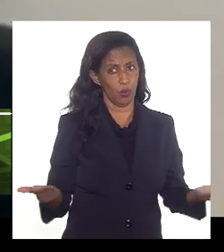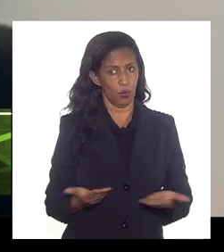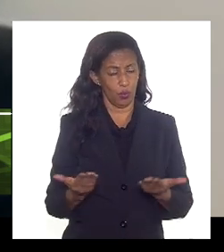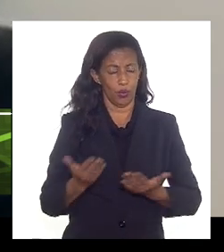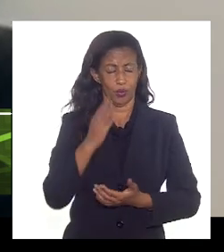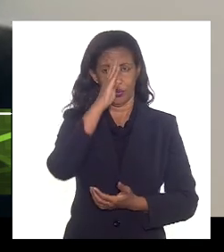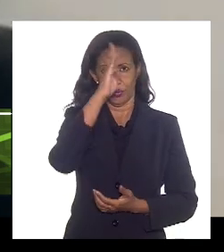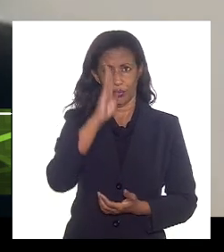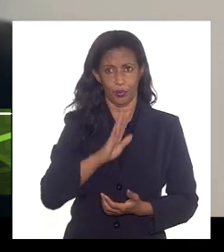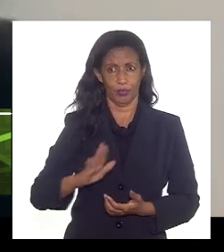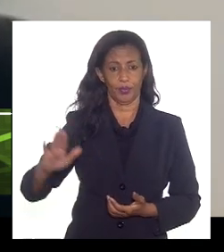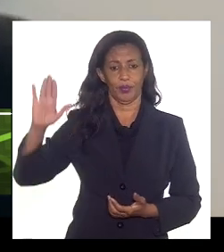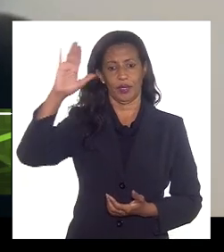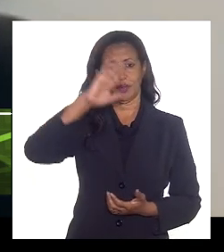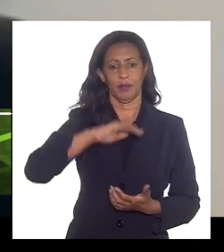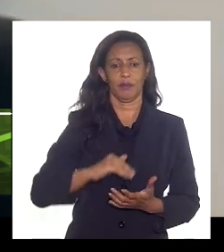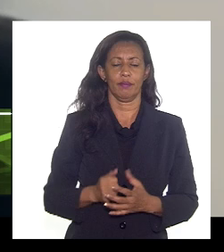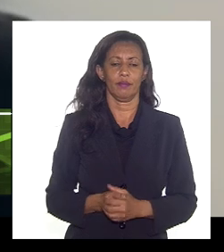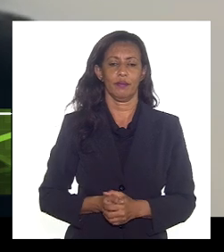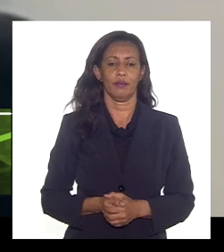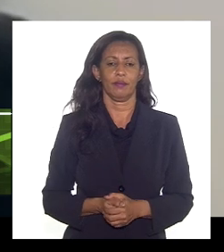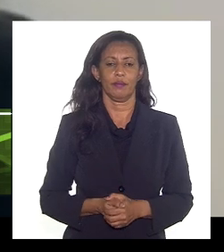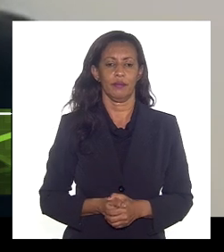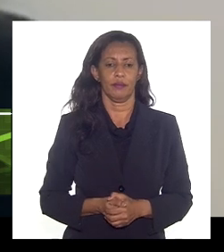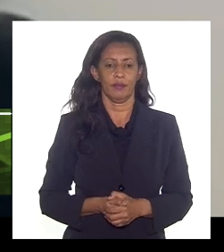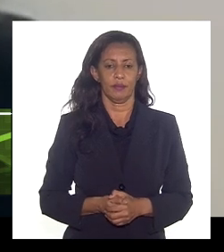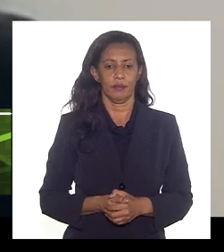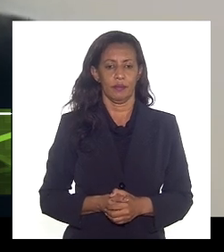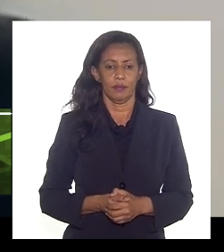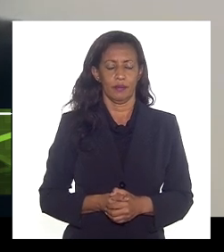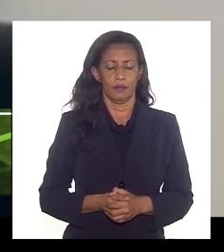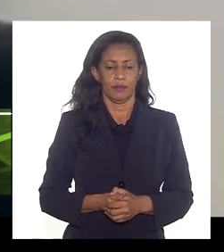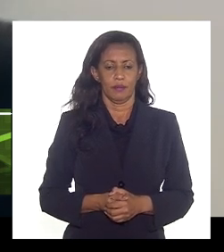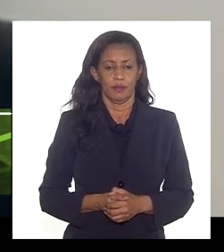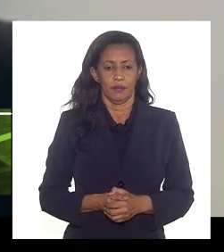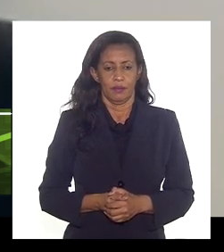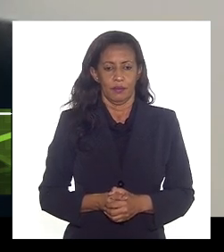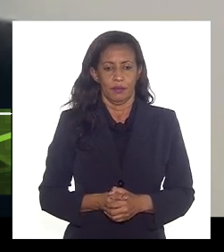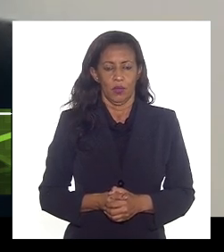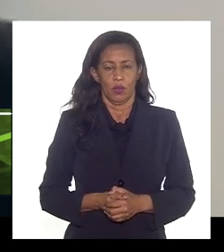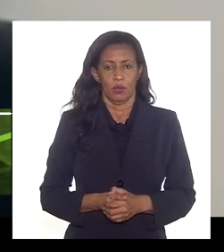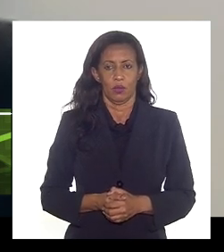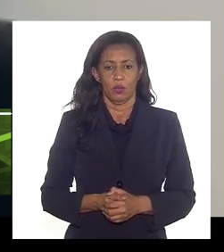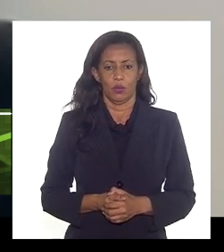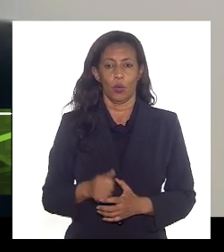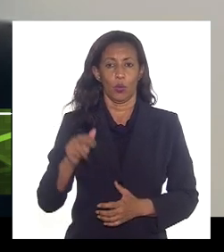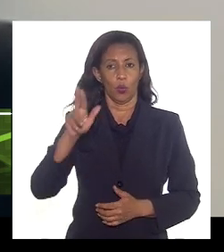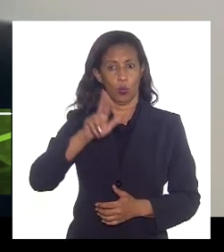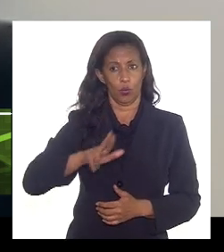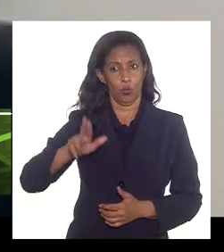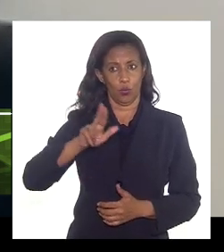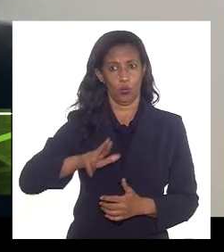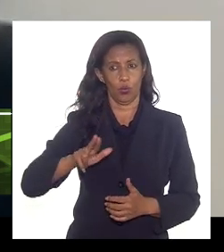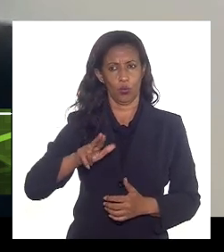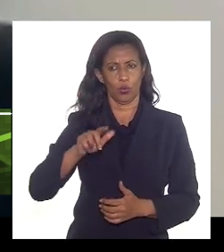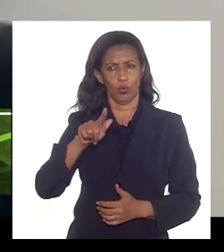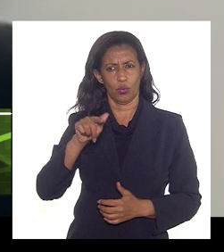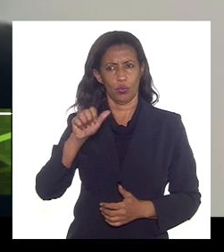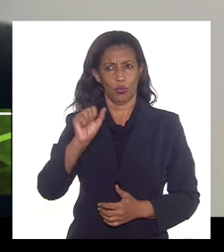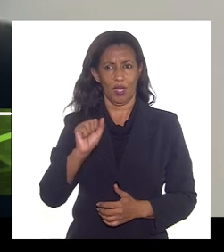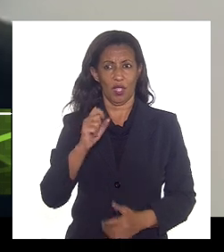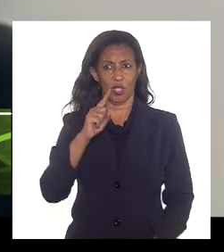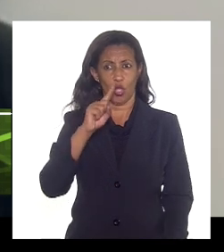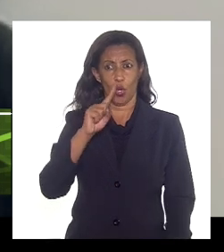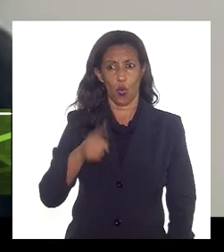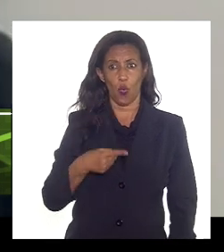inclusive também aqui no estado o consumo residencial de gás ele está em torno quando você pega o Brasil todo de um